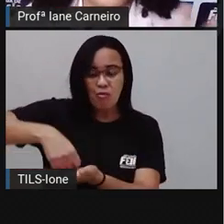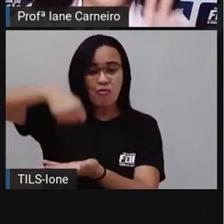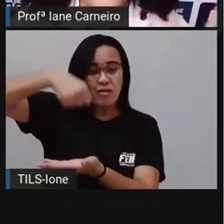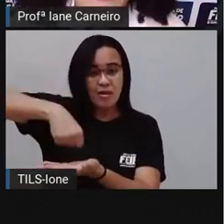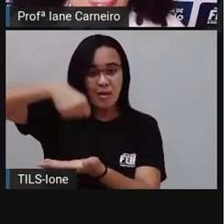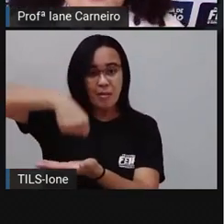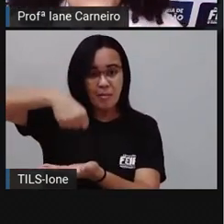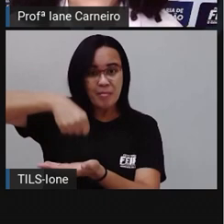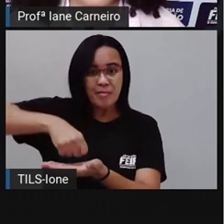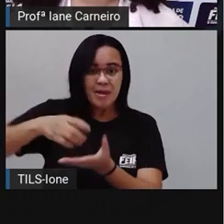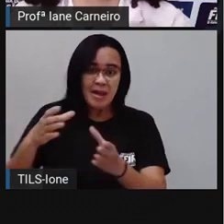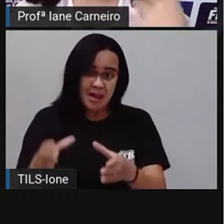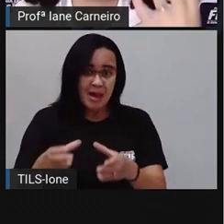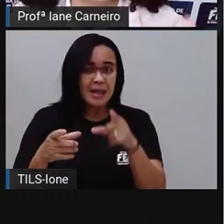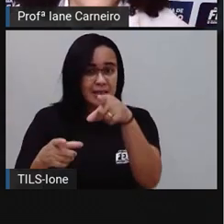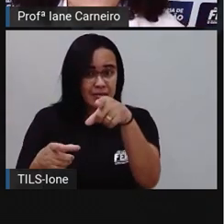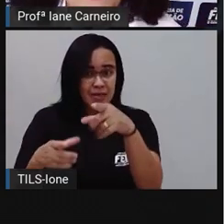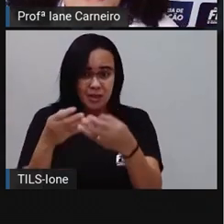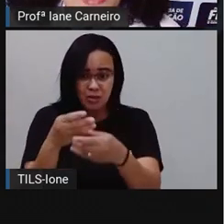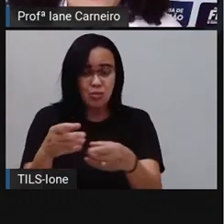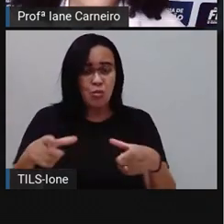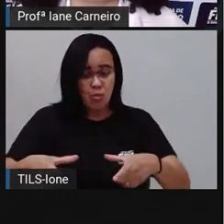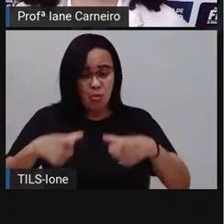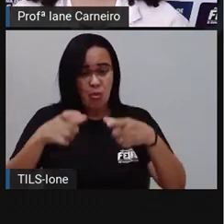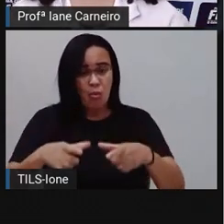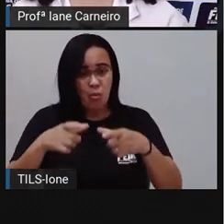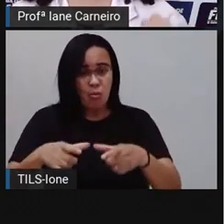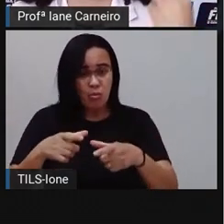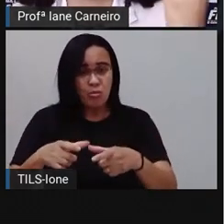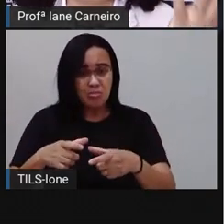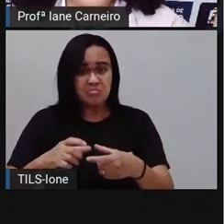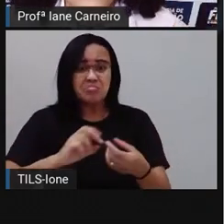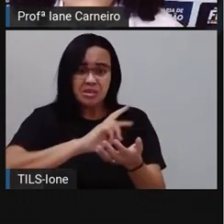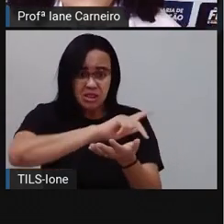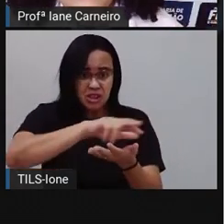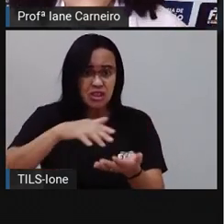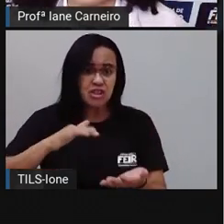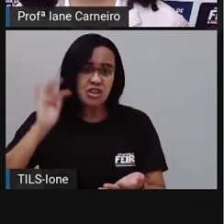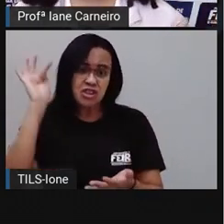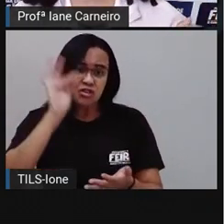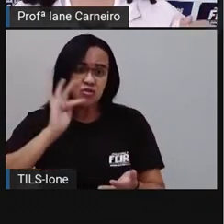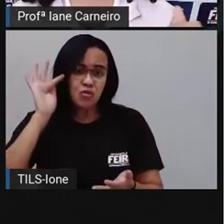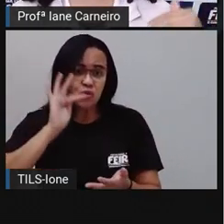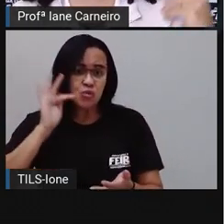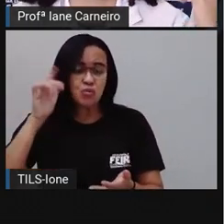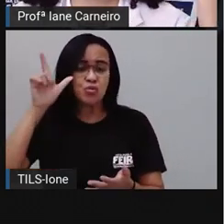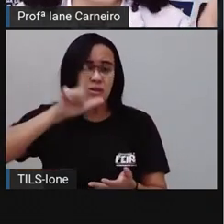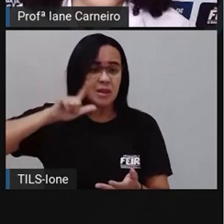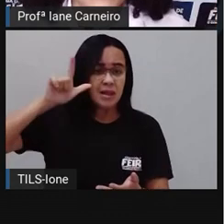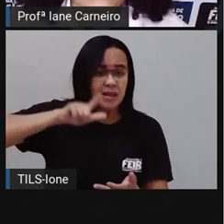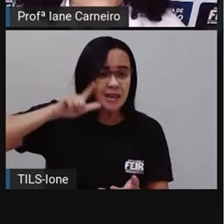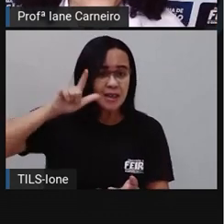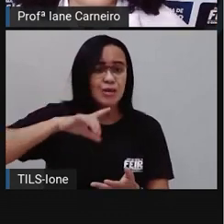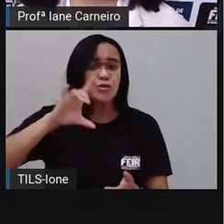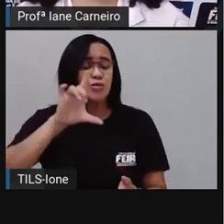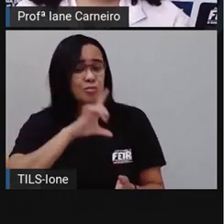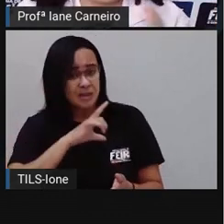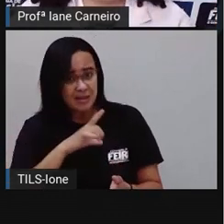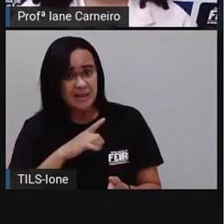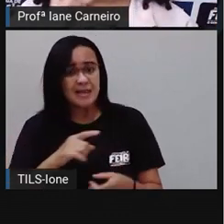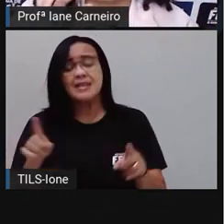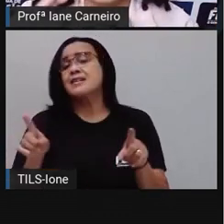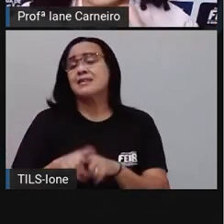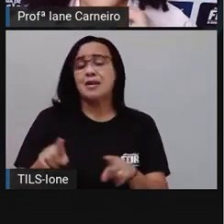ó, a bacia do quiabo, né? Ou a bacia da pimenta, um litro de camarão, né? Um litro de feijão.